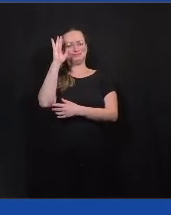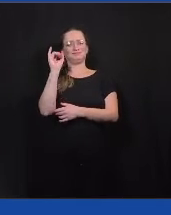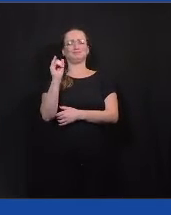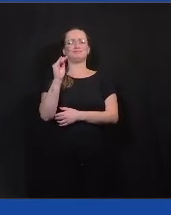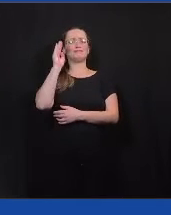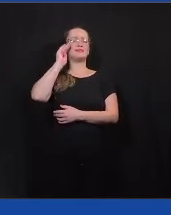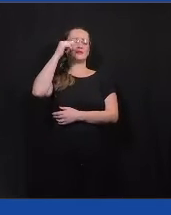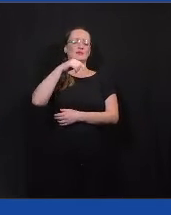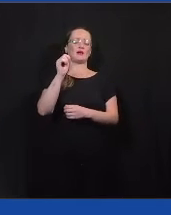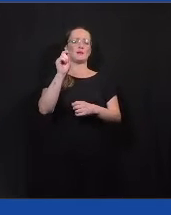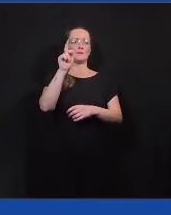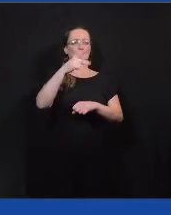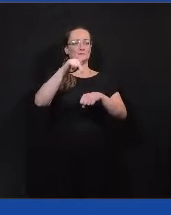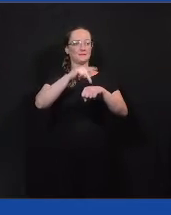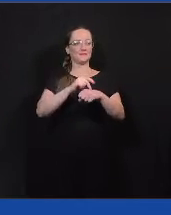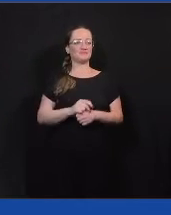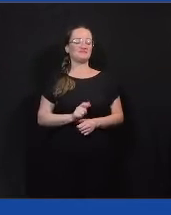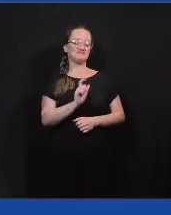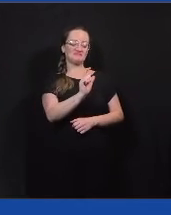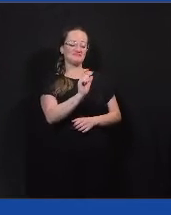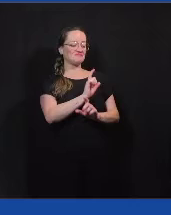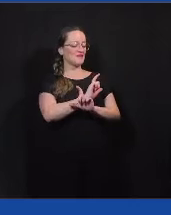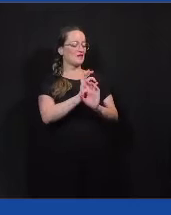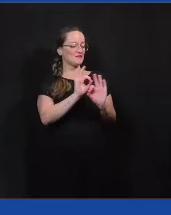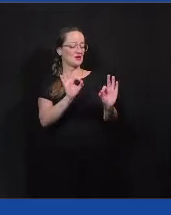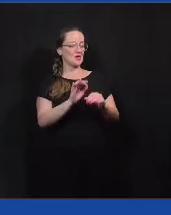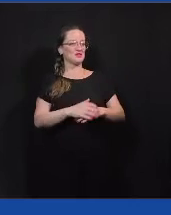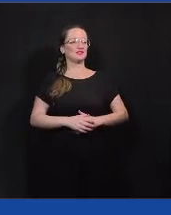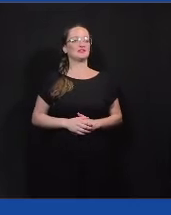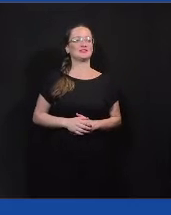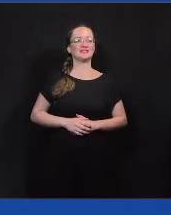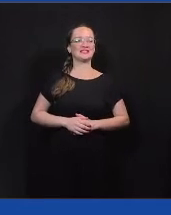Uma palavra, Pedro. Desculpa.